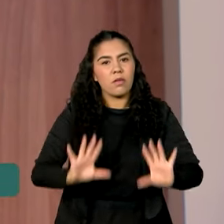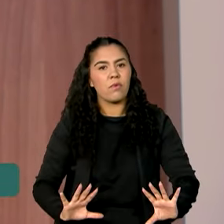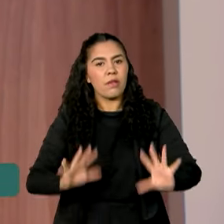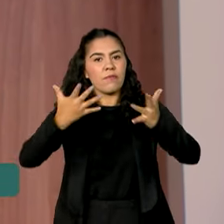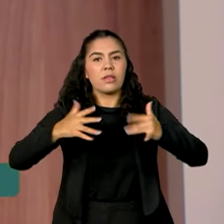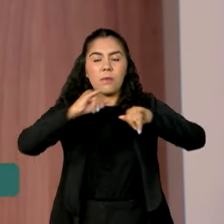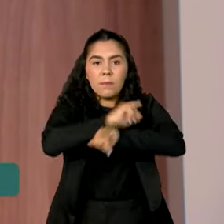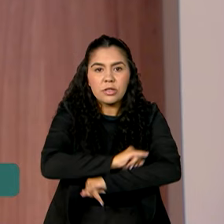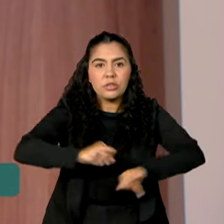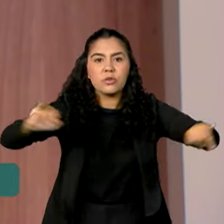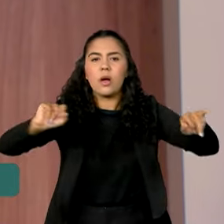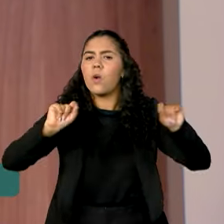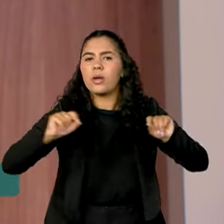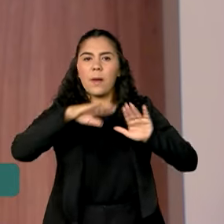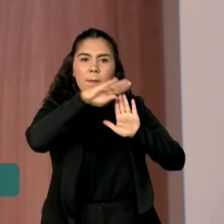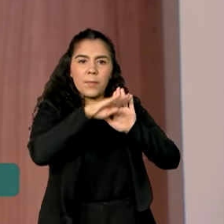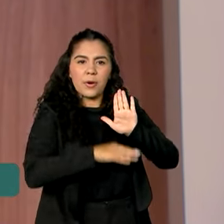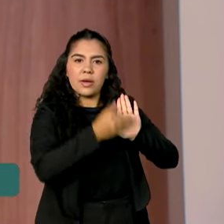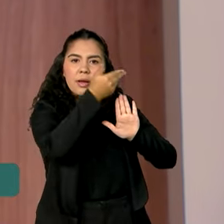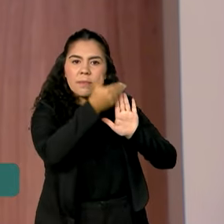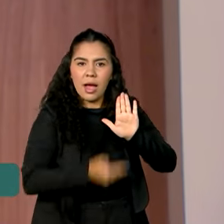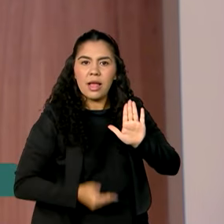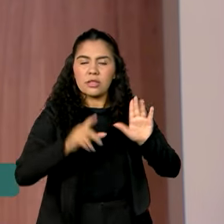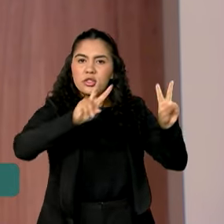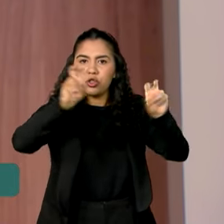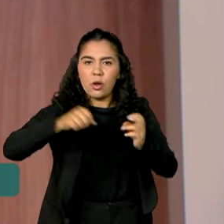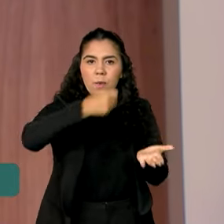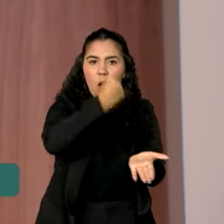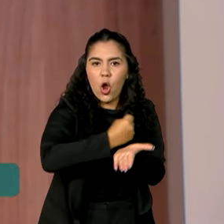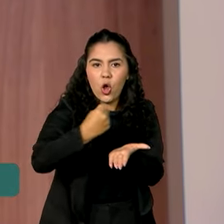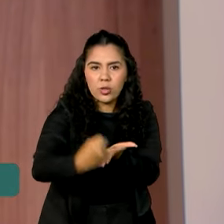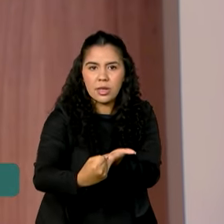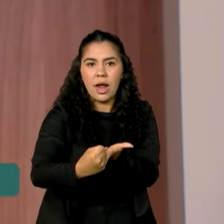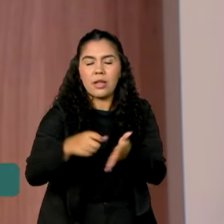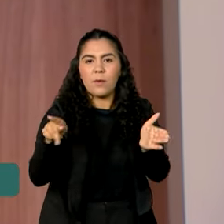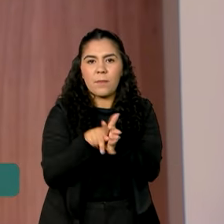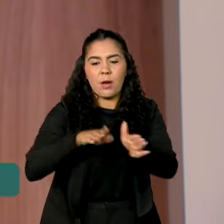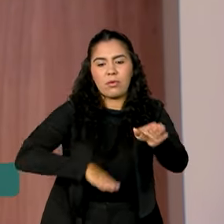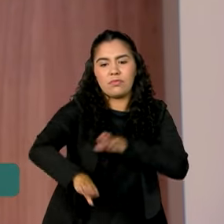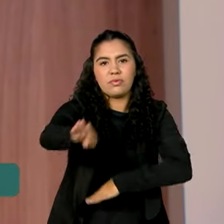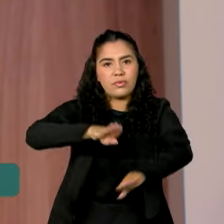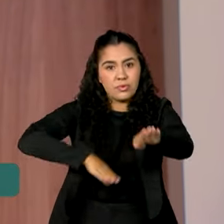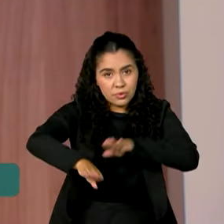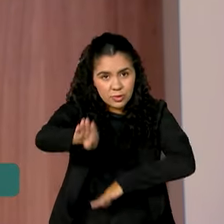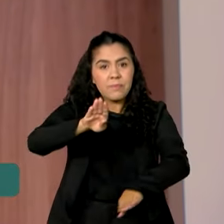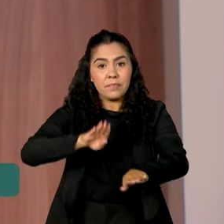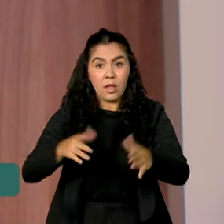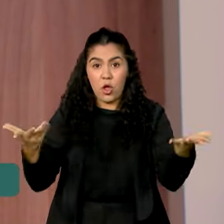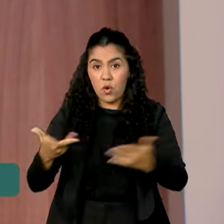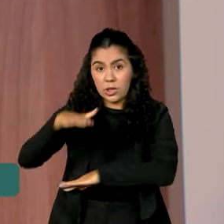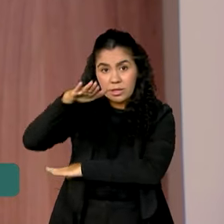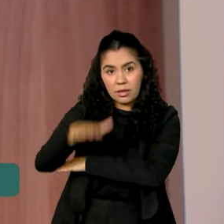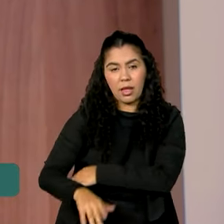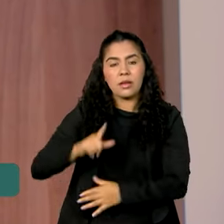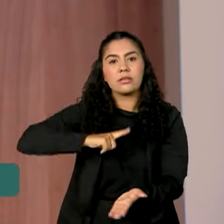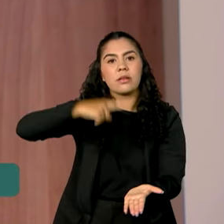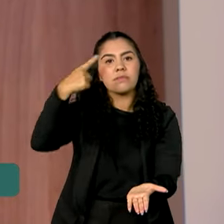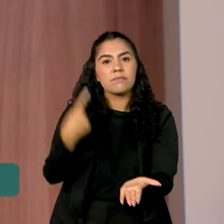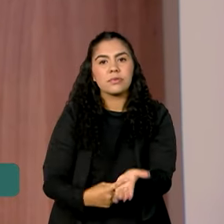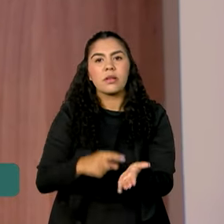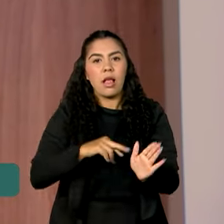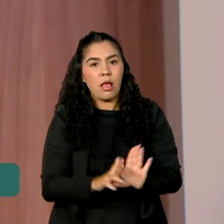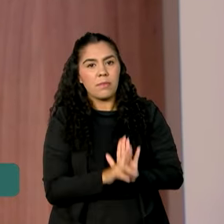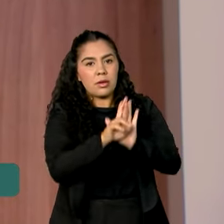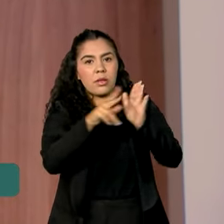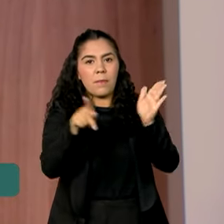programa de otimização de contratos de concessão de rodovias. À tarde, ele se reúne com representantes dos